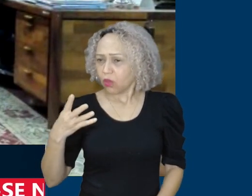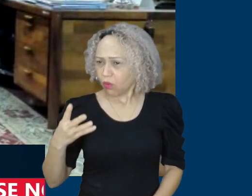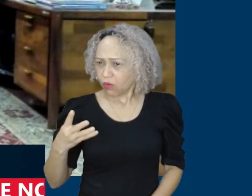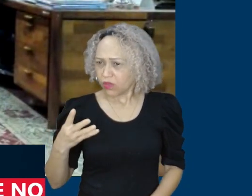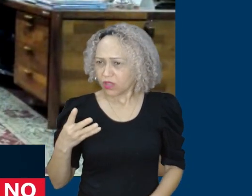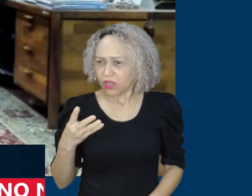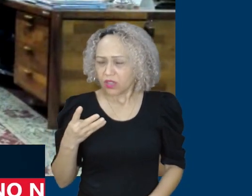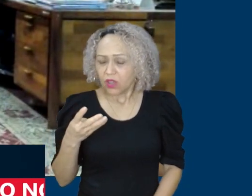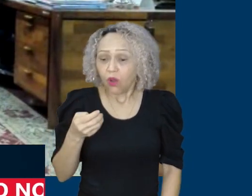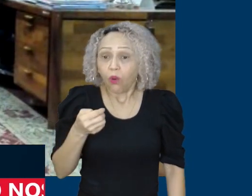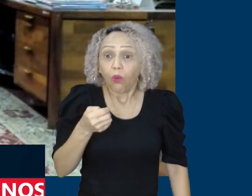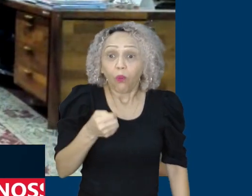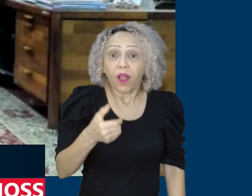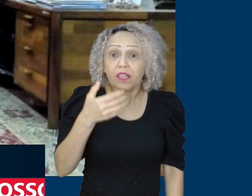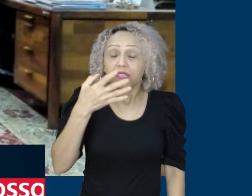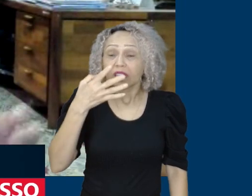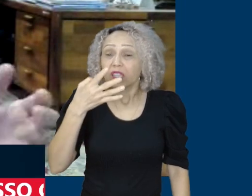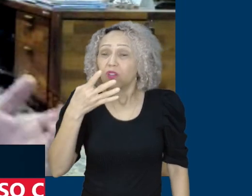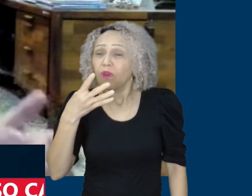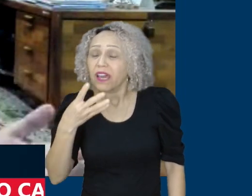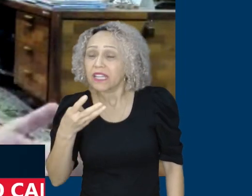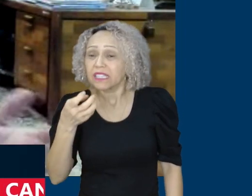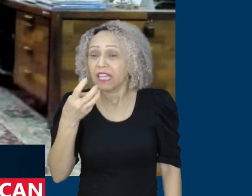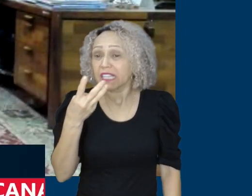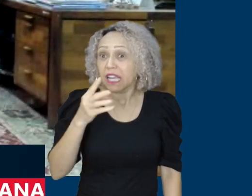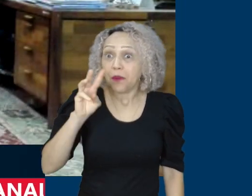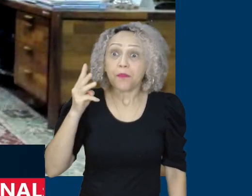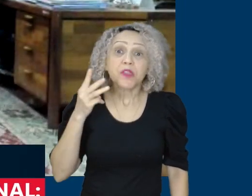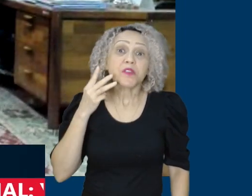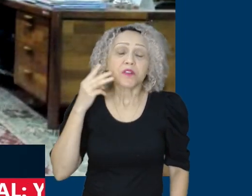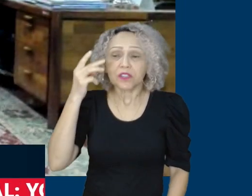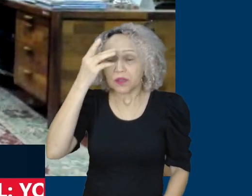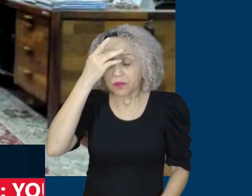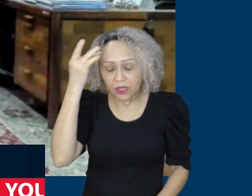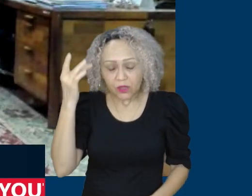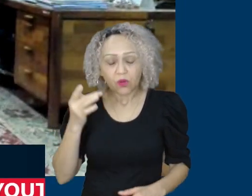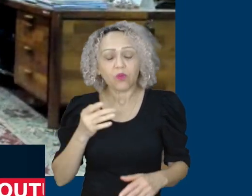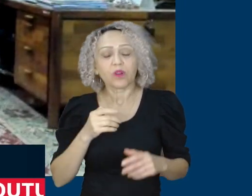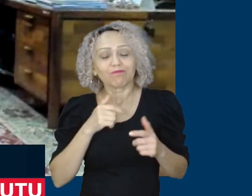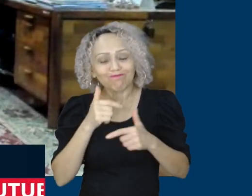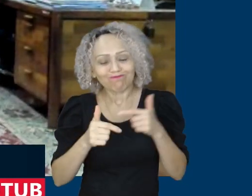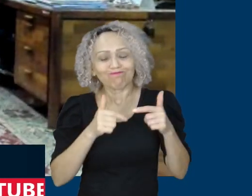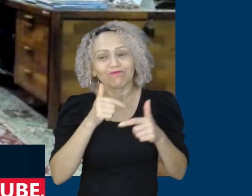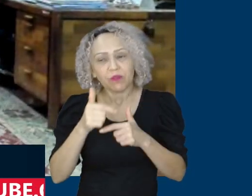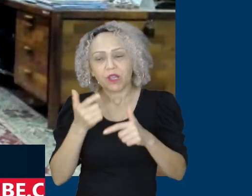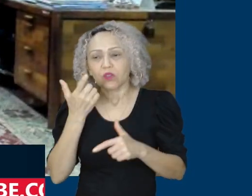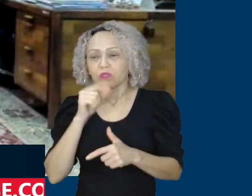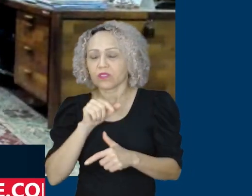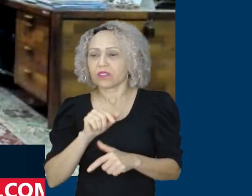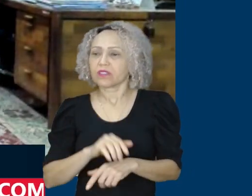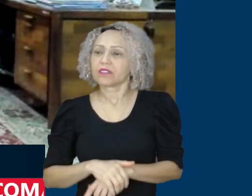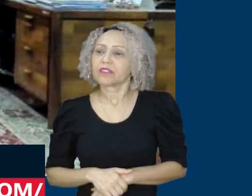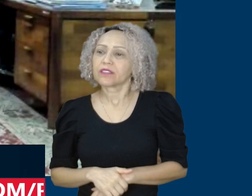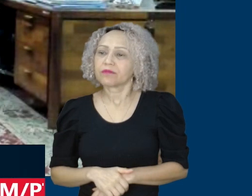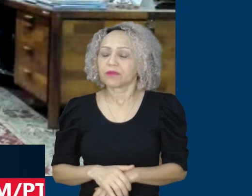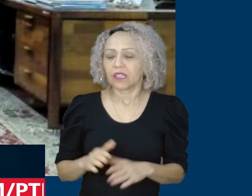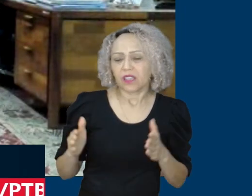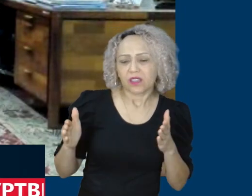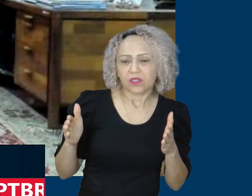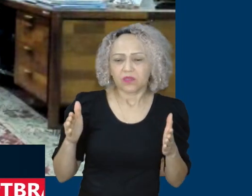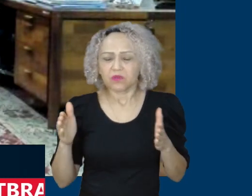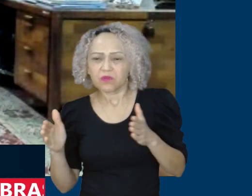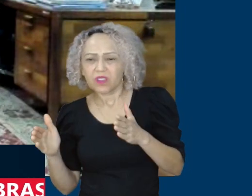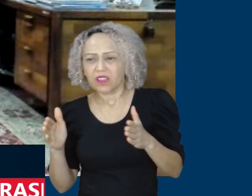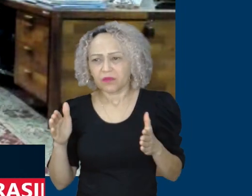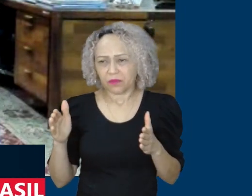caminhando para os 43 milhões. Veio o golpe, veio o governo das trevas, isso aí oscilou entre esses 42 e 38